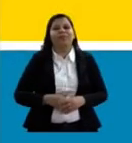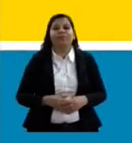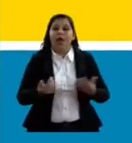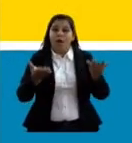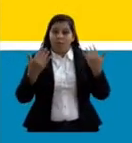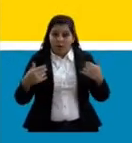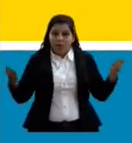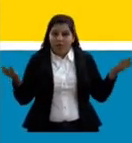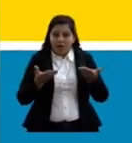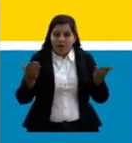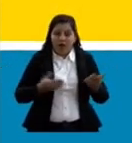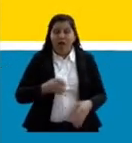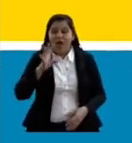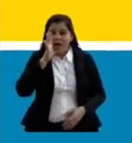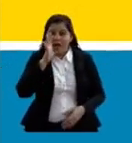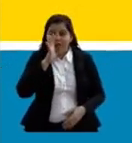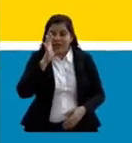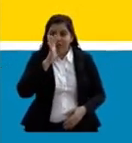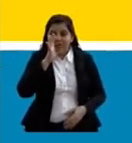agora assistir...